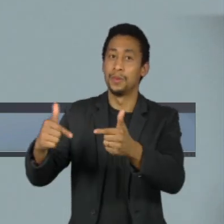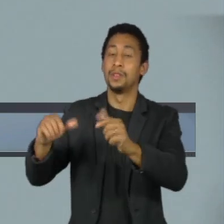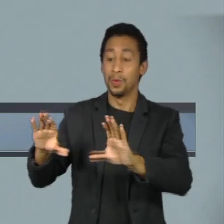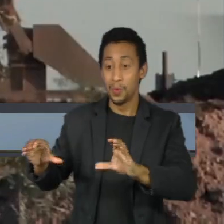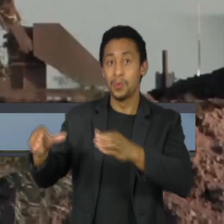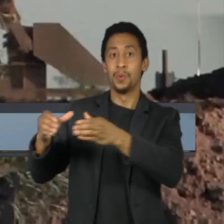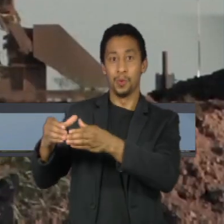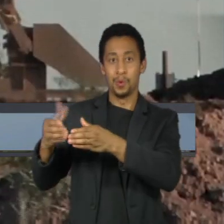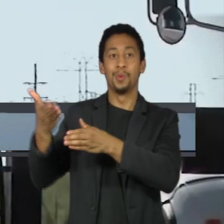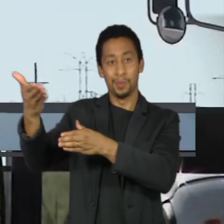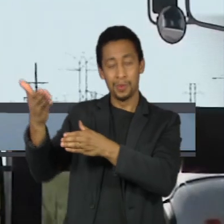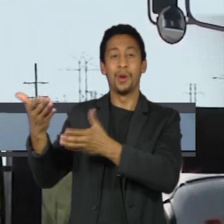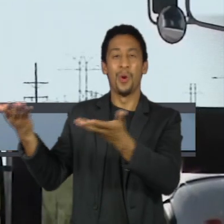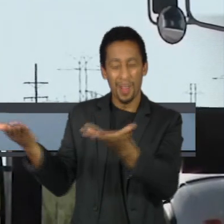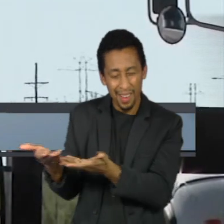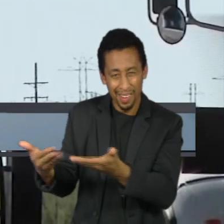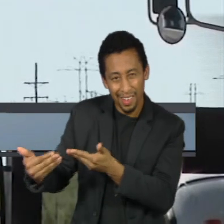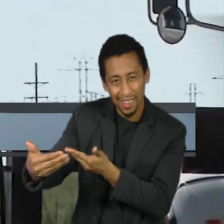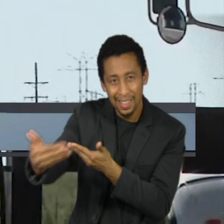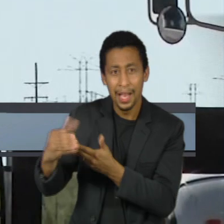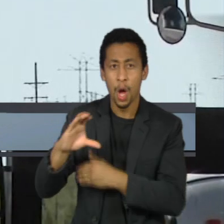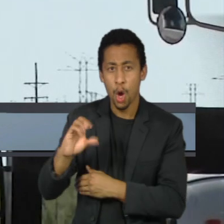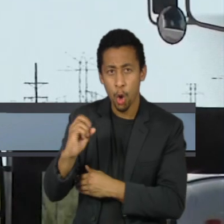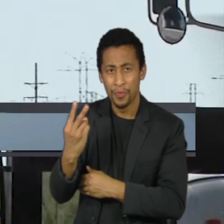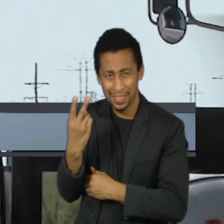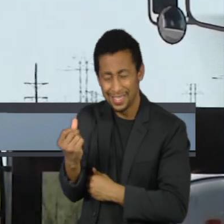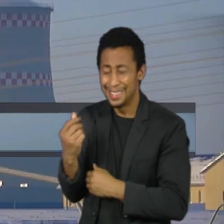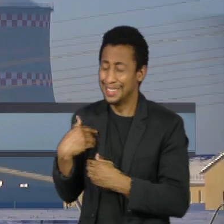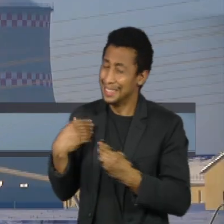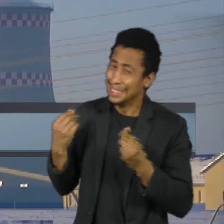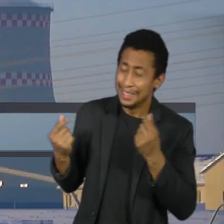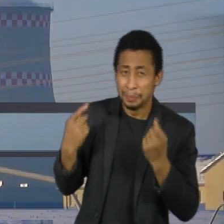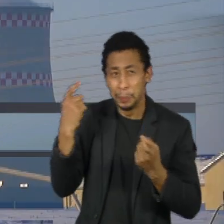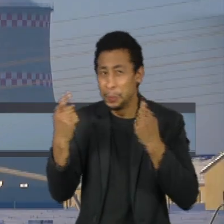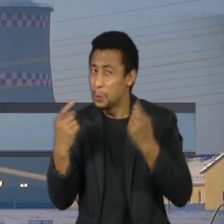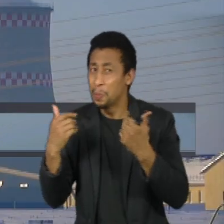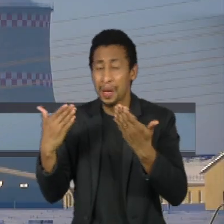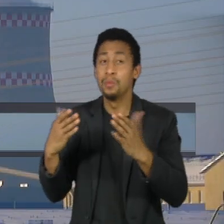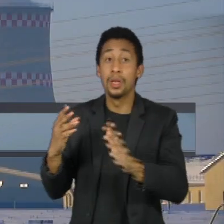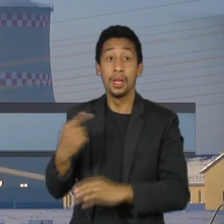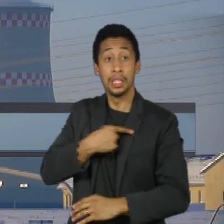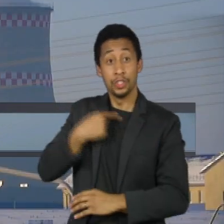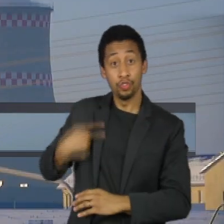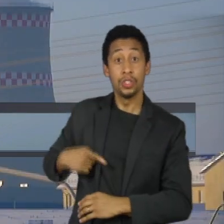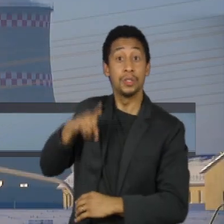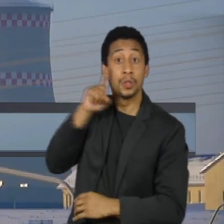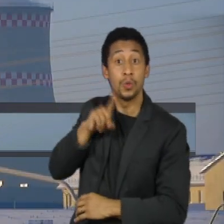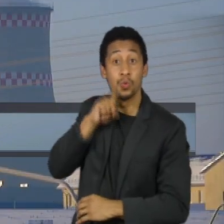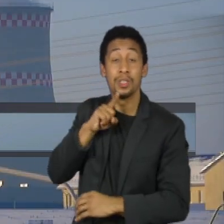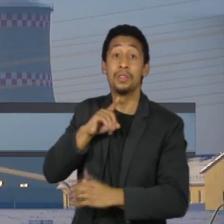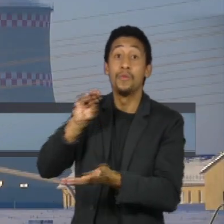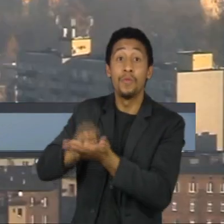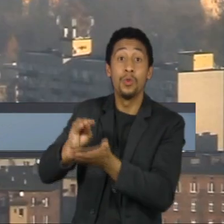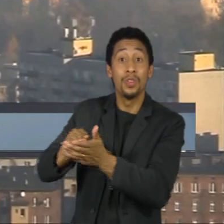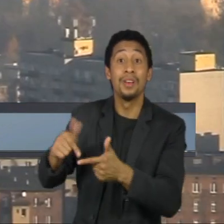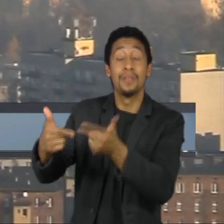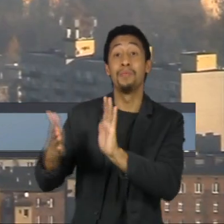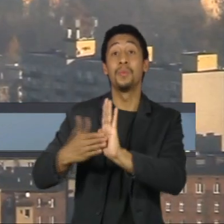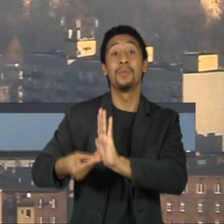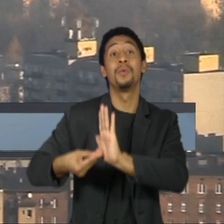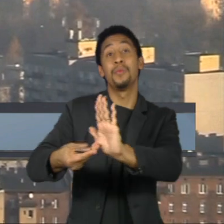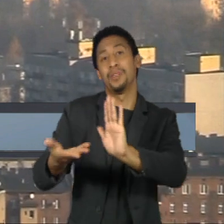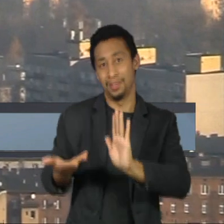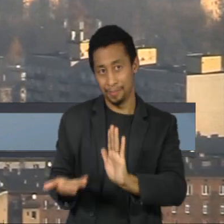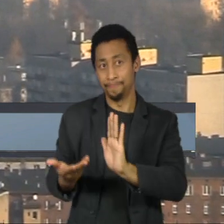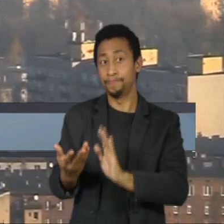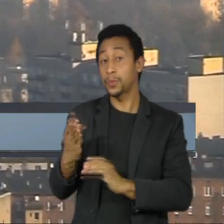eram baixas, já que as duas superpotências ainda não haviam manifestado posições de apoio às metas propostas. Entre os